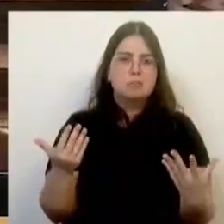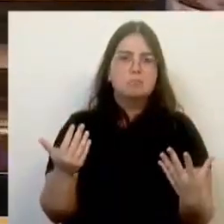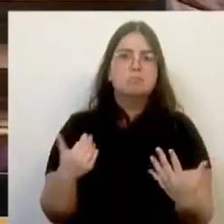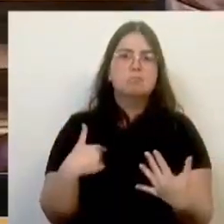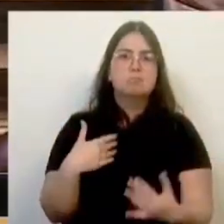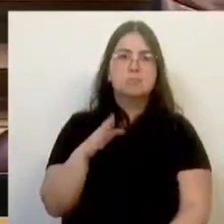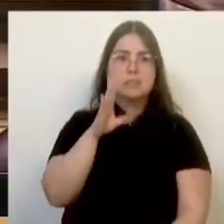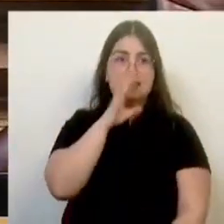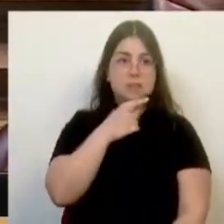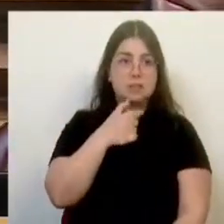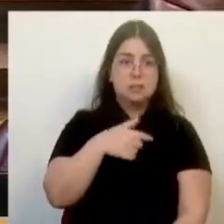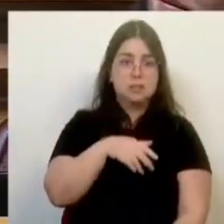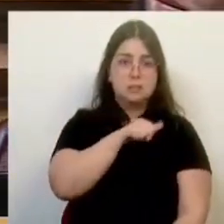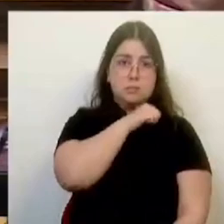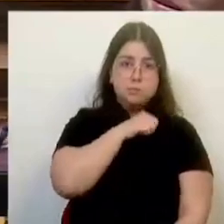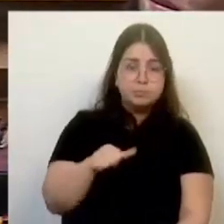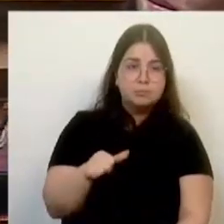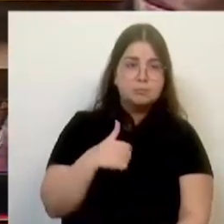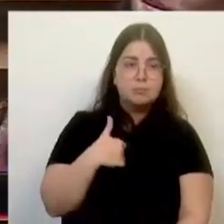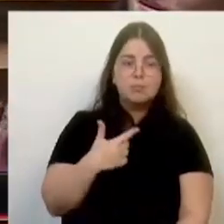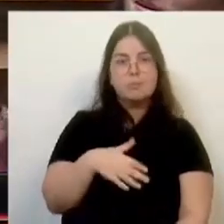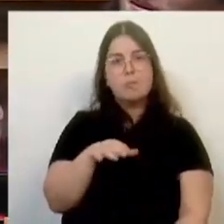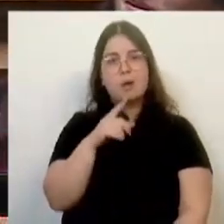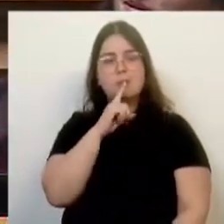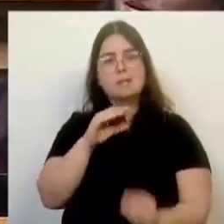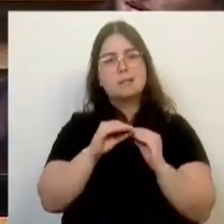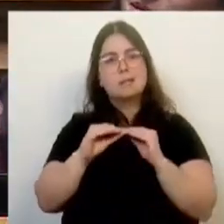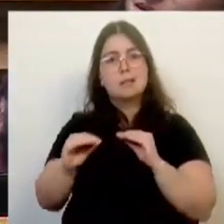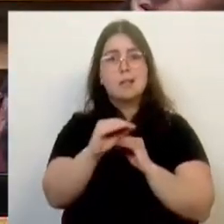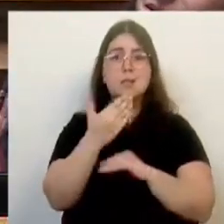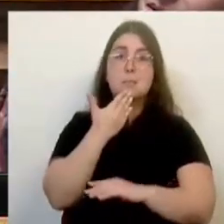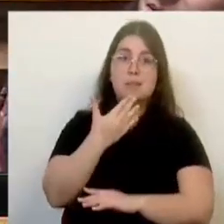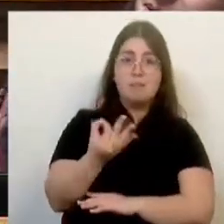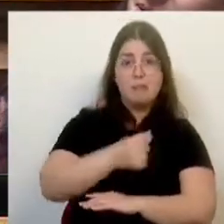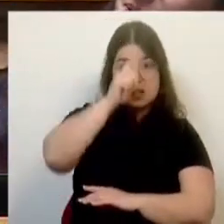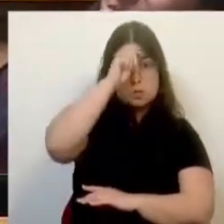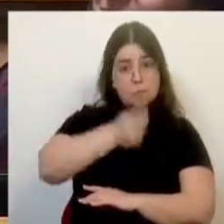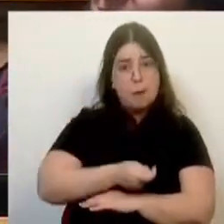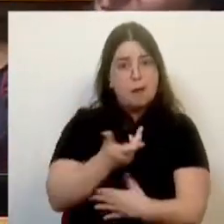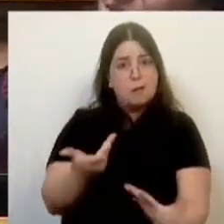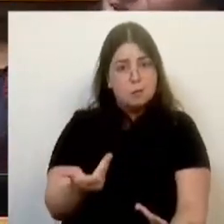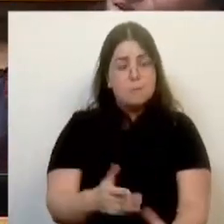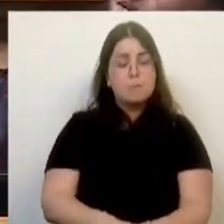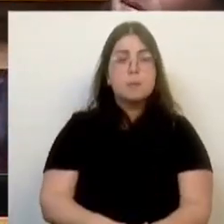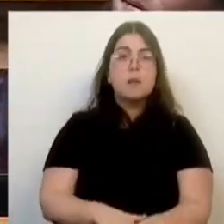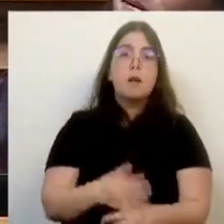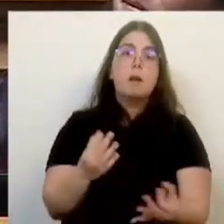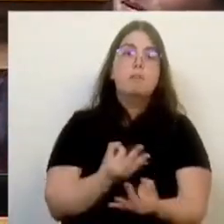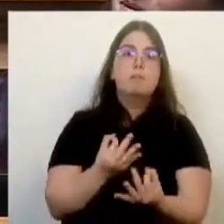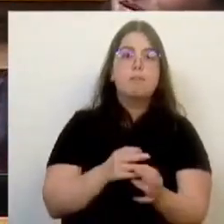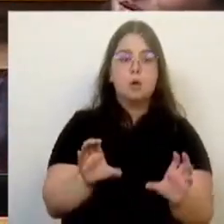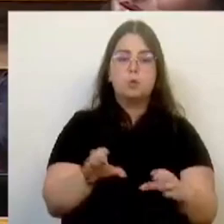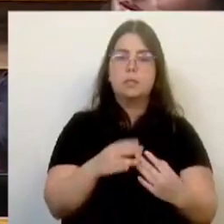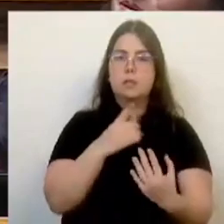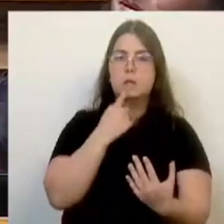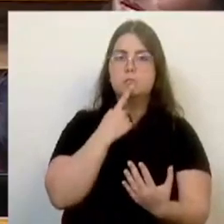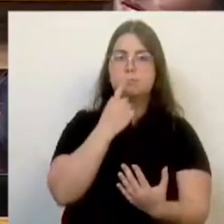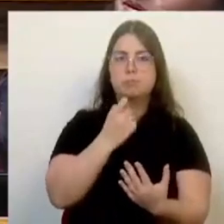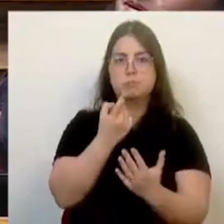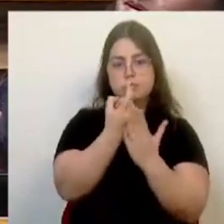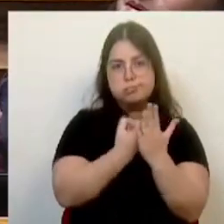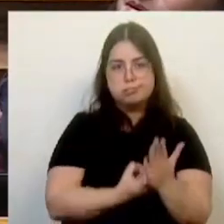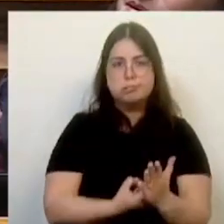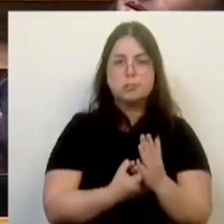puder, com licença, eu estava a de silêncio, eu gostaria que o respeitassem, porque realmente as comissões parlamentares de inquérito são